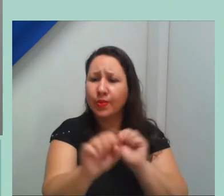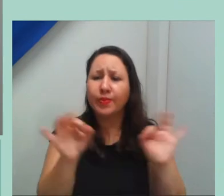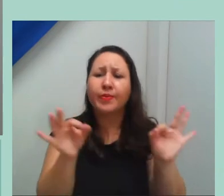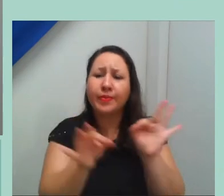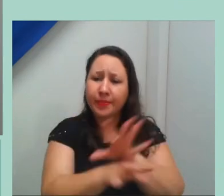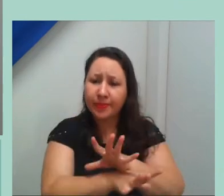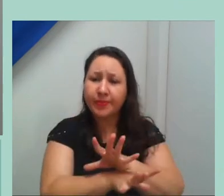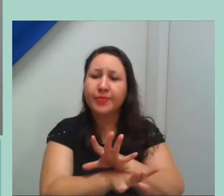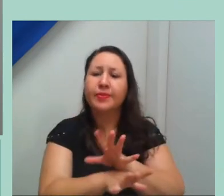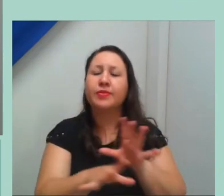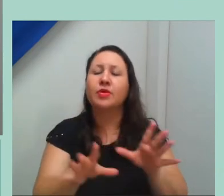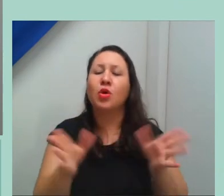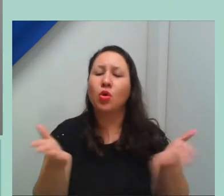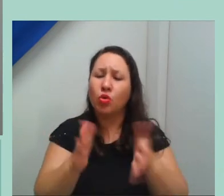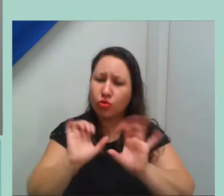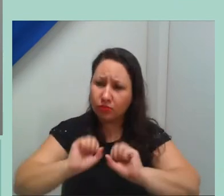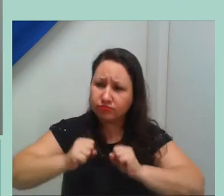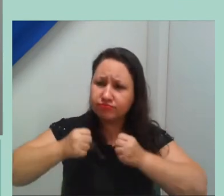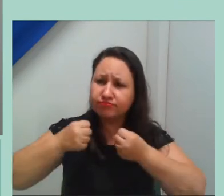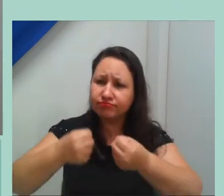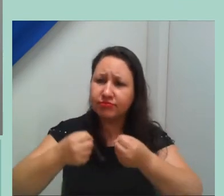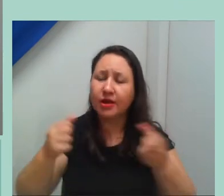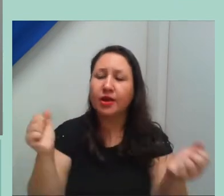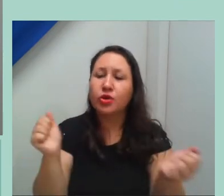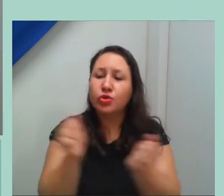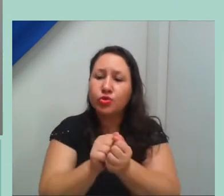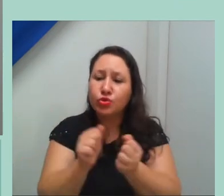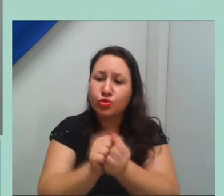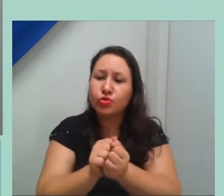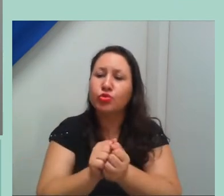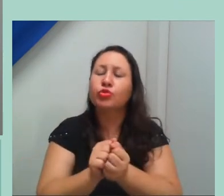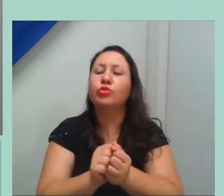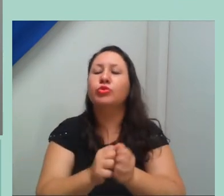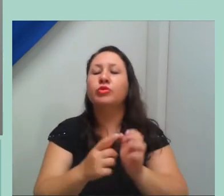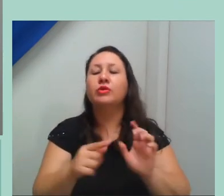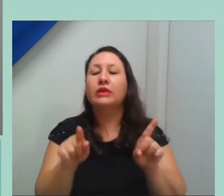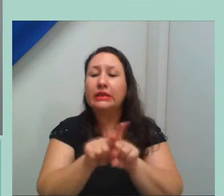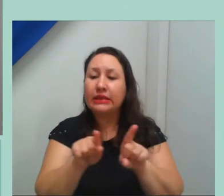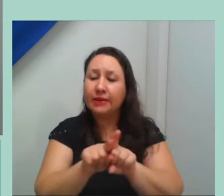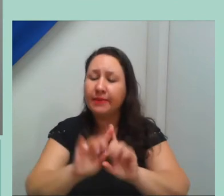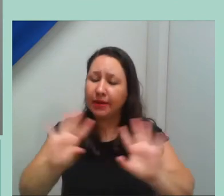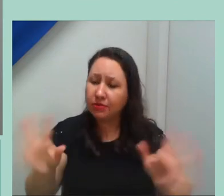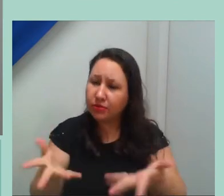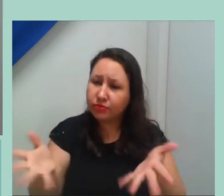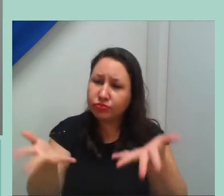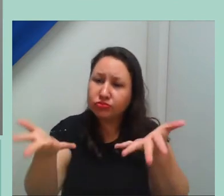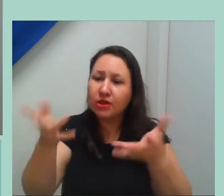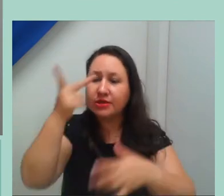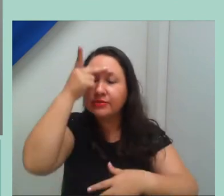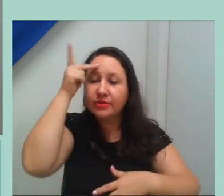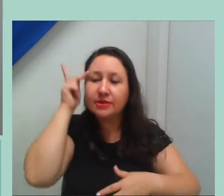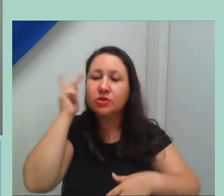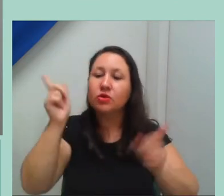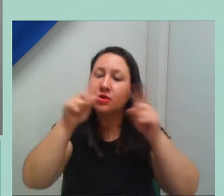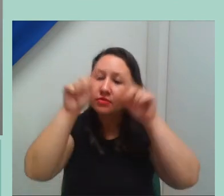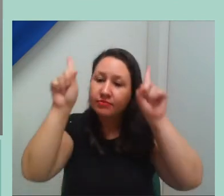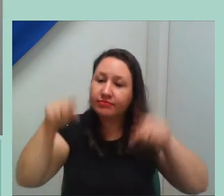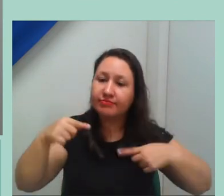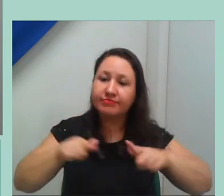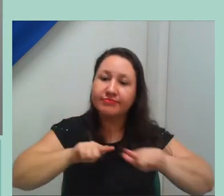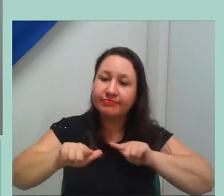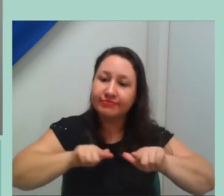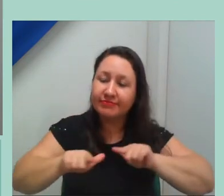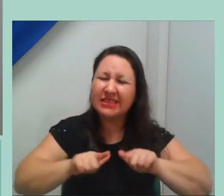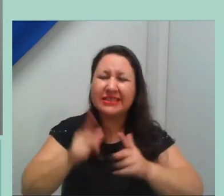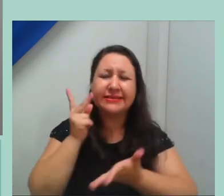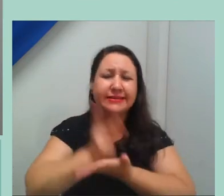fortalecendo aí a nossa pós-graduação, fortalecendo nossos servidores aí com o programa de pós-graduação, para cada vez mais uma oferta,